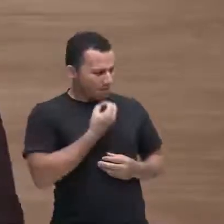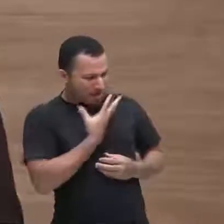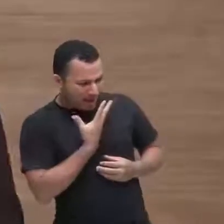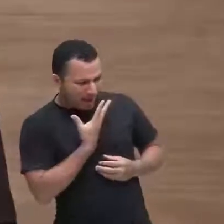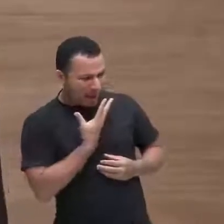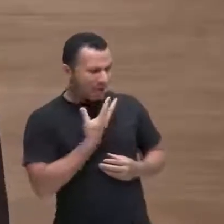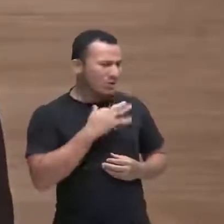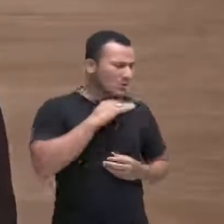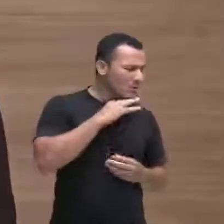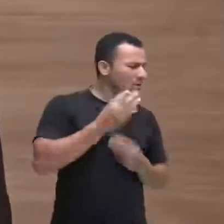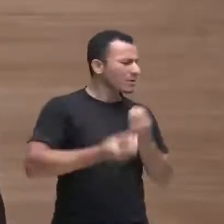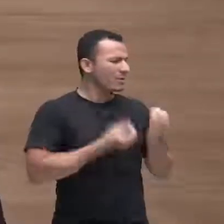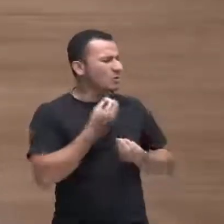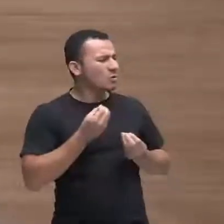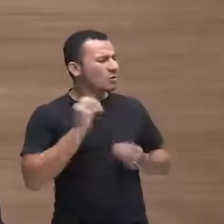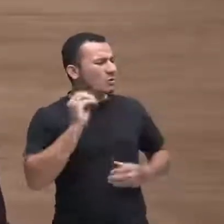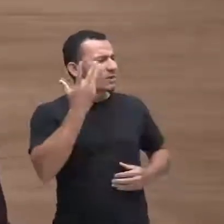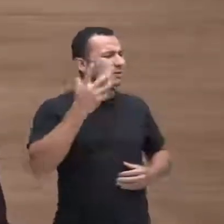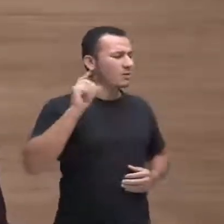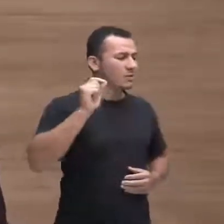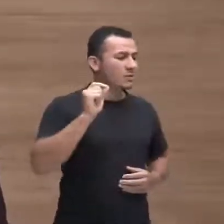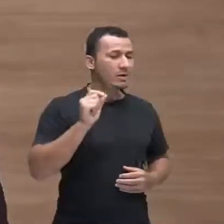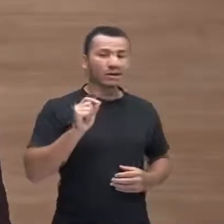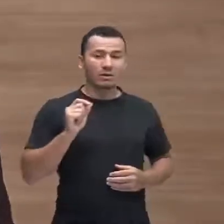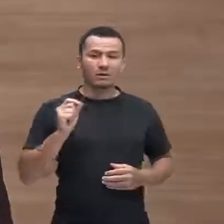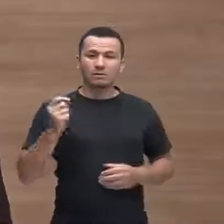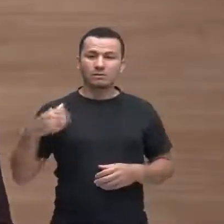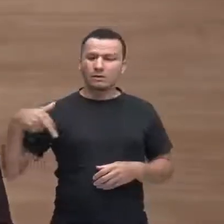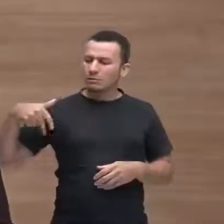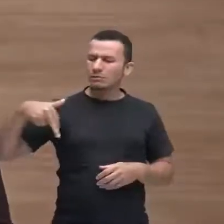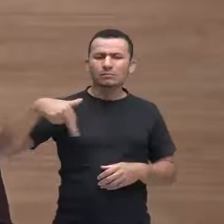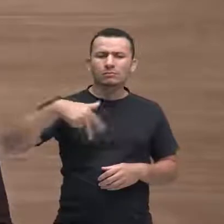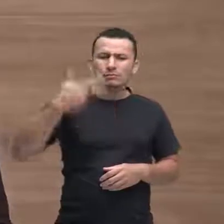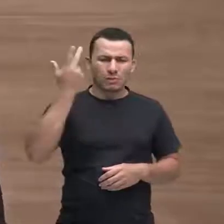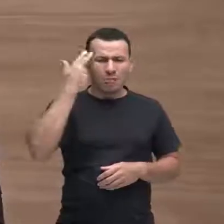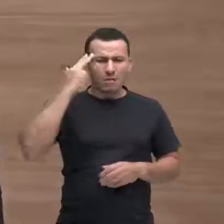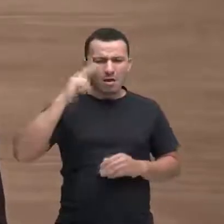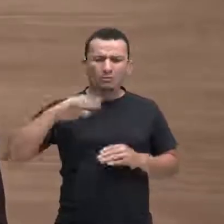acontecendo. eles saindo da escola, caminhando, não é? E,